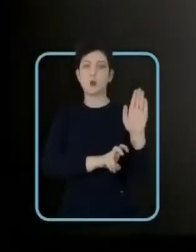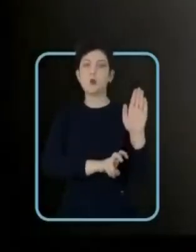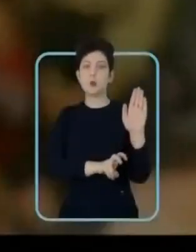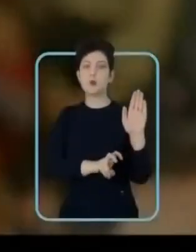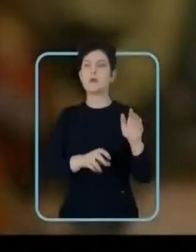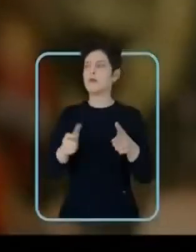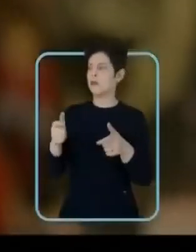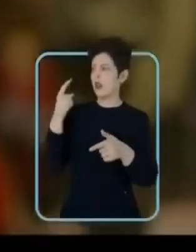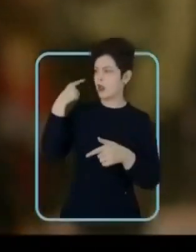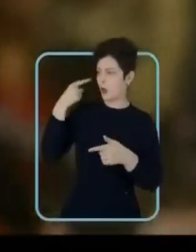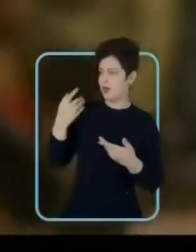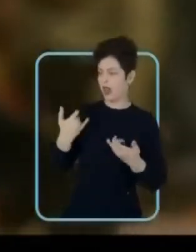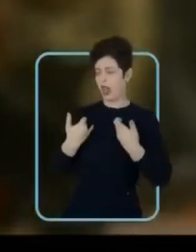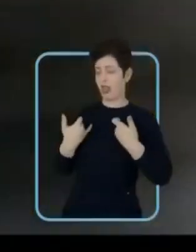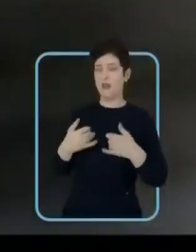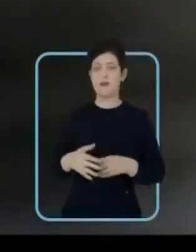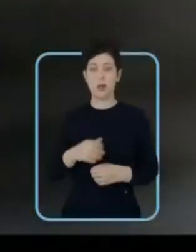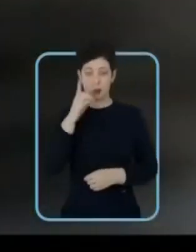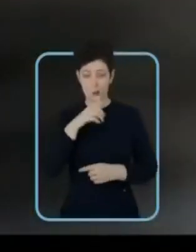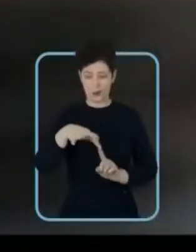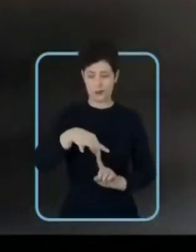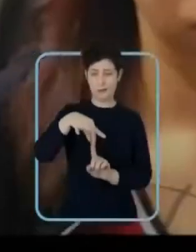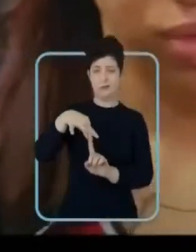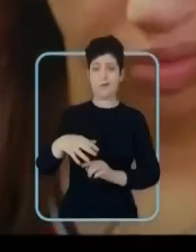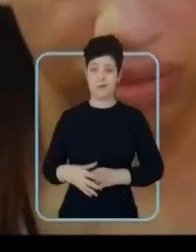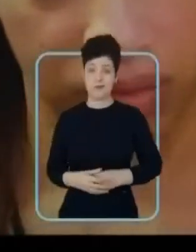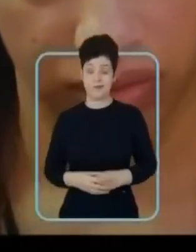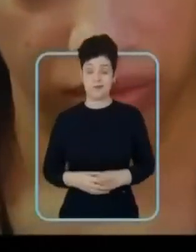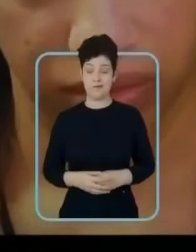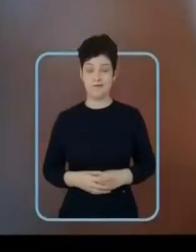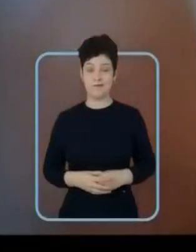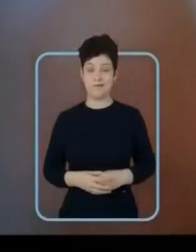quinto lugar. Onde que vai essa doida? No domingo eu estava eleita.